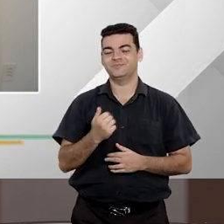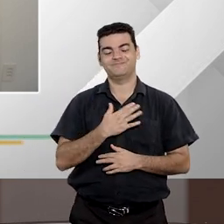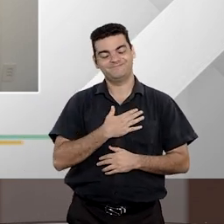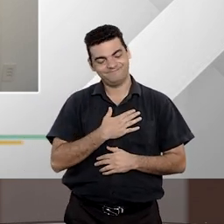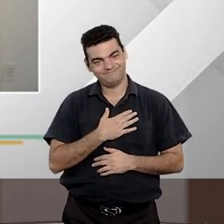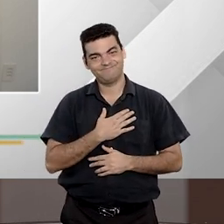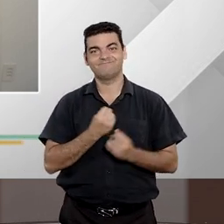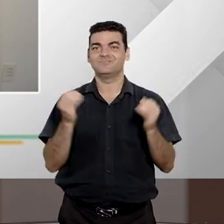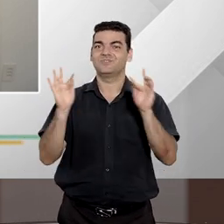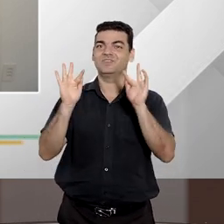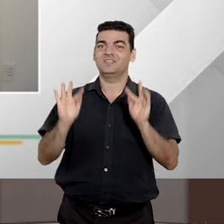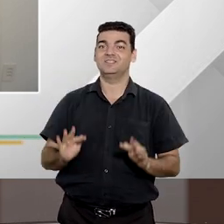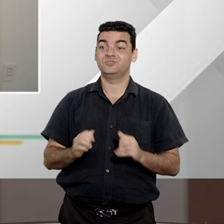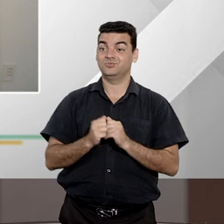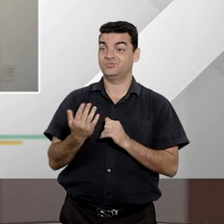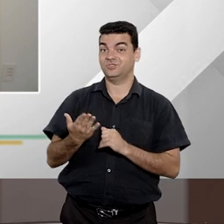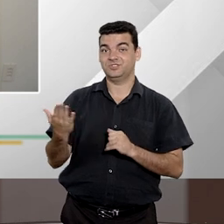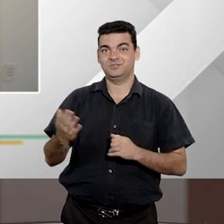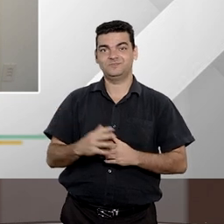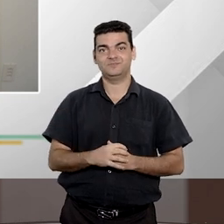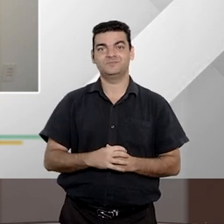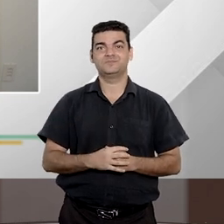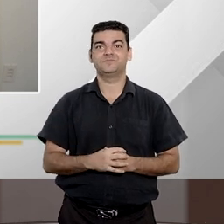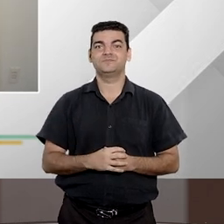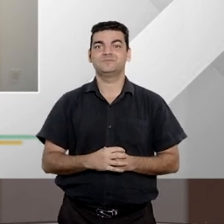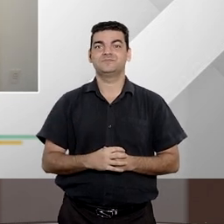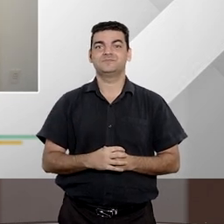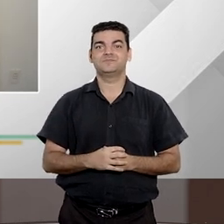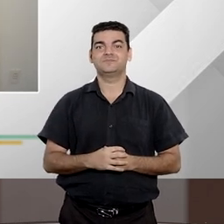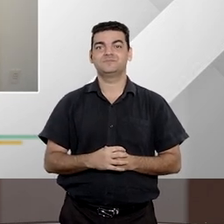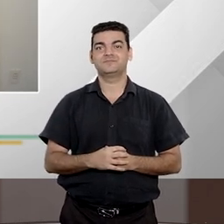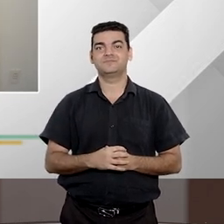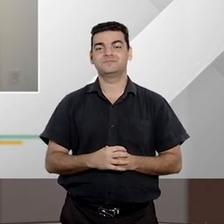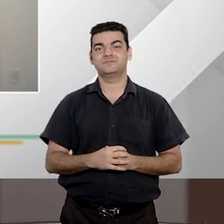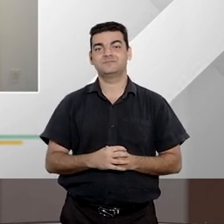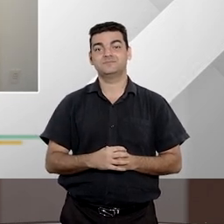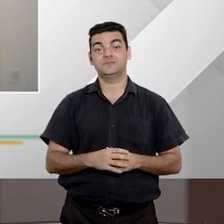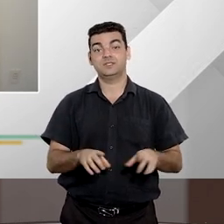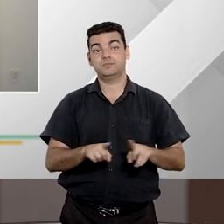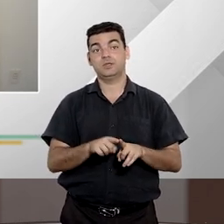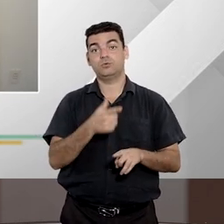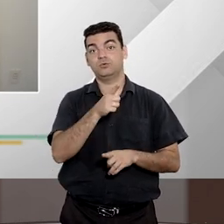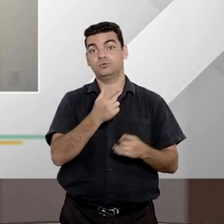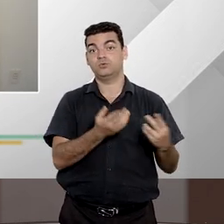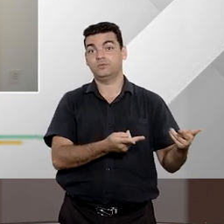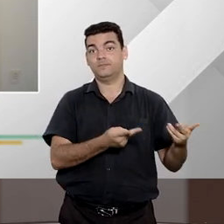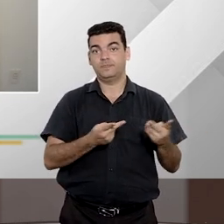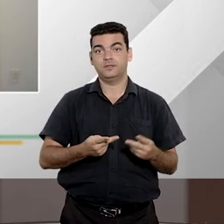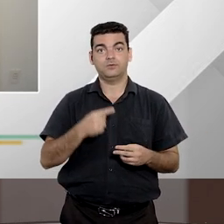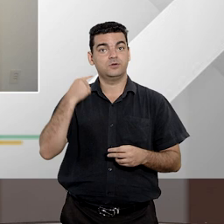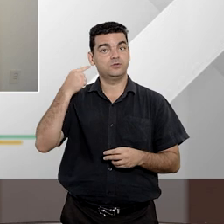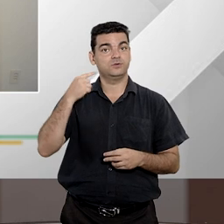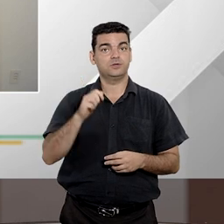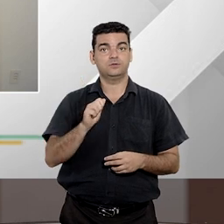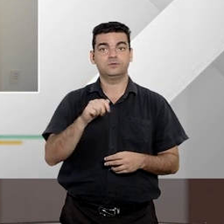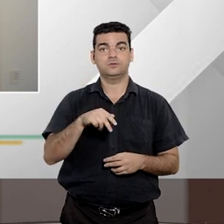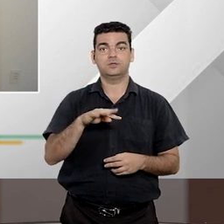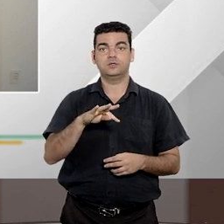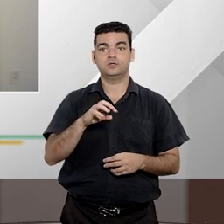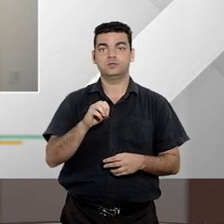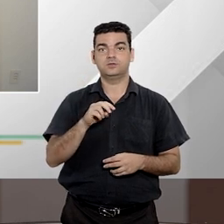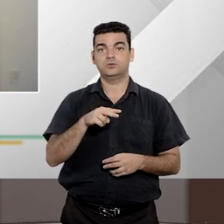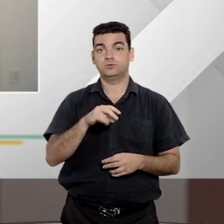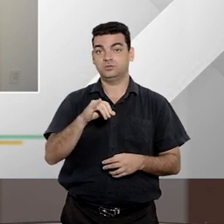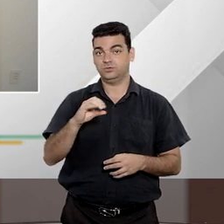prazer estar no Entender Direito. Satisfação toda nossa. E o nosso outro convidado é o advogado Antônio Rodrigo